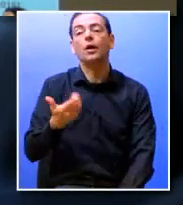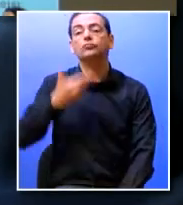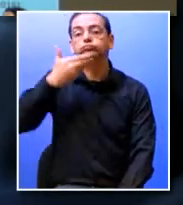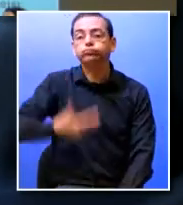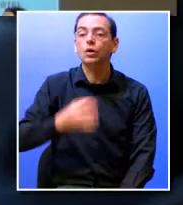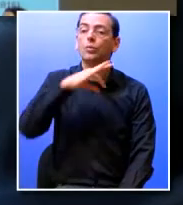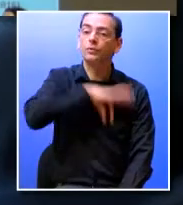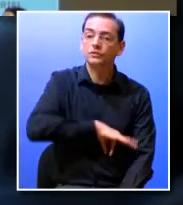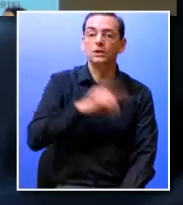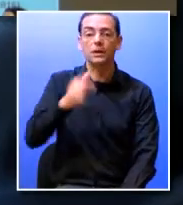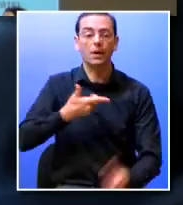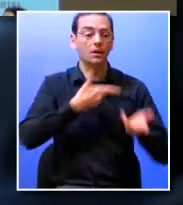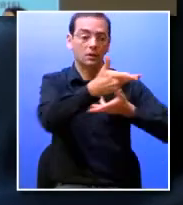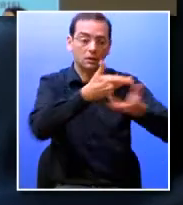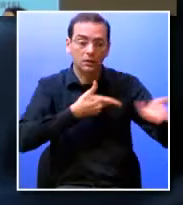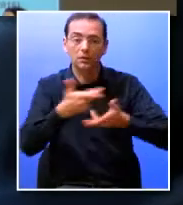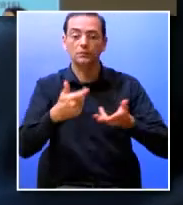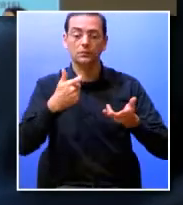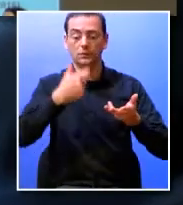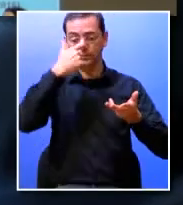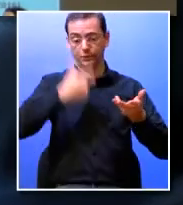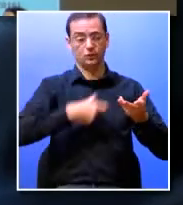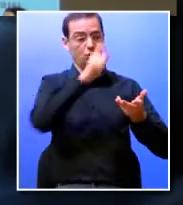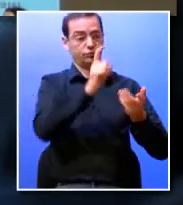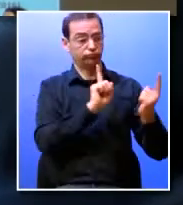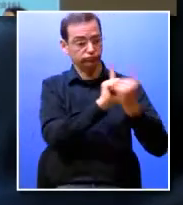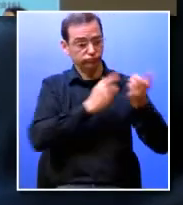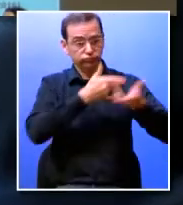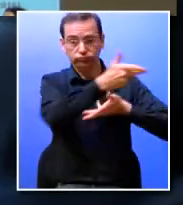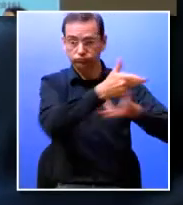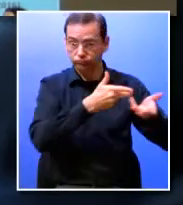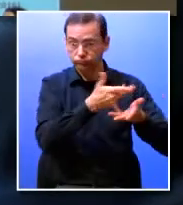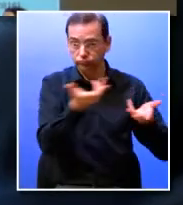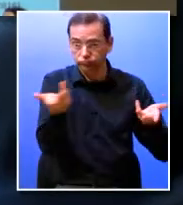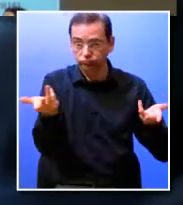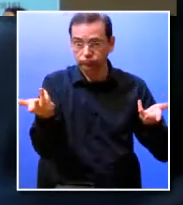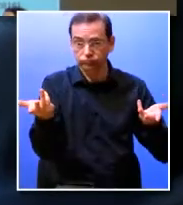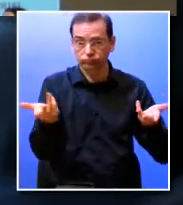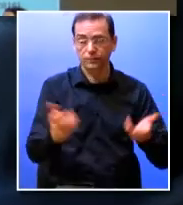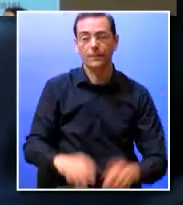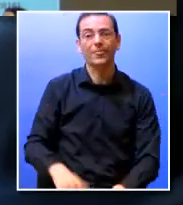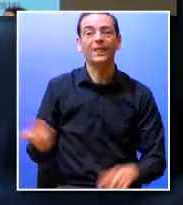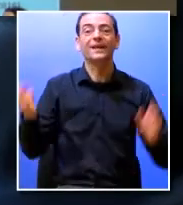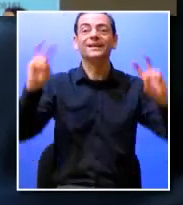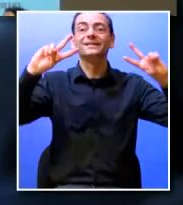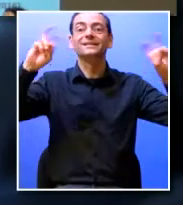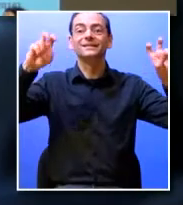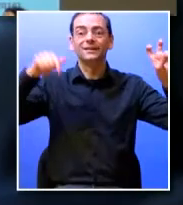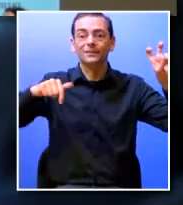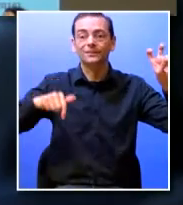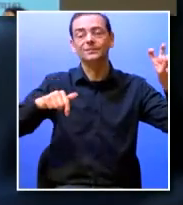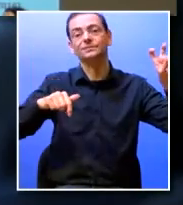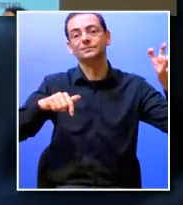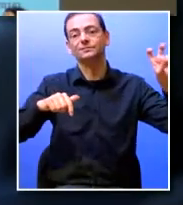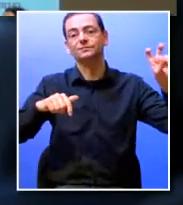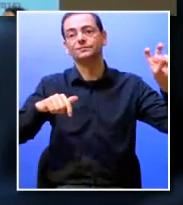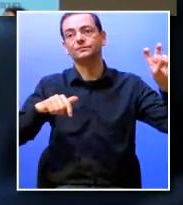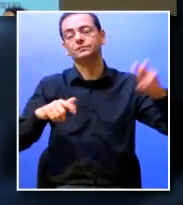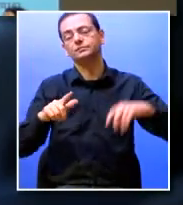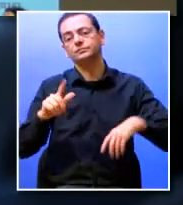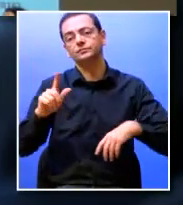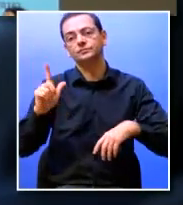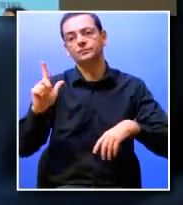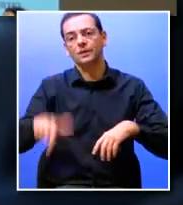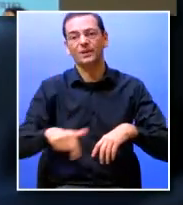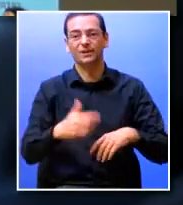relacionais e pessoais. Com mote também no lema como vos disse e no que são atualmente